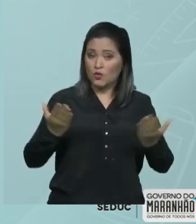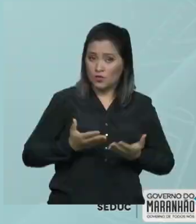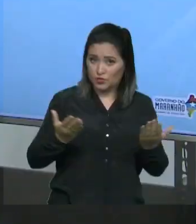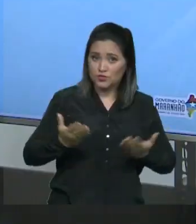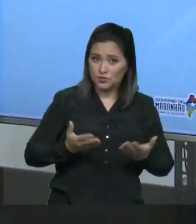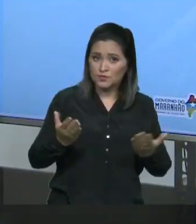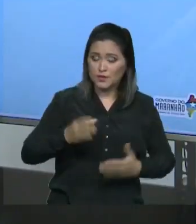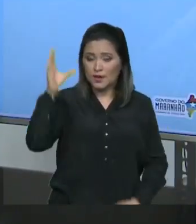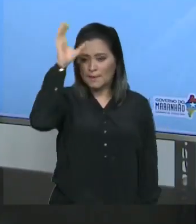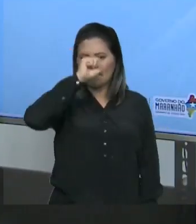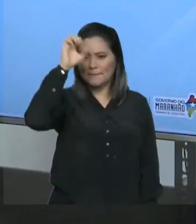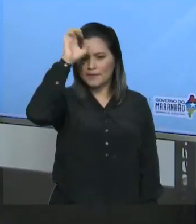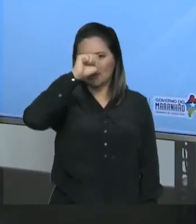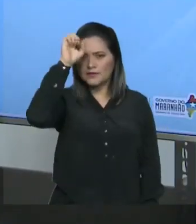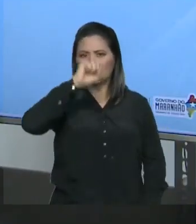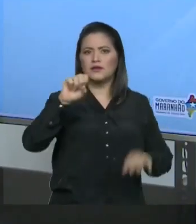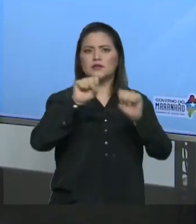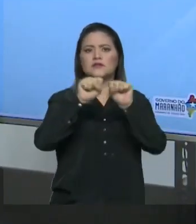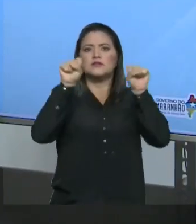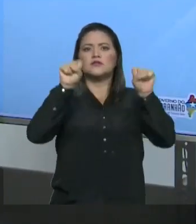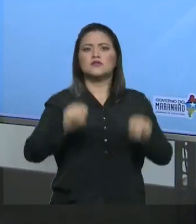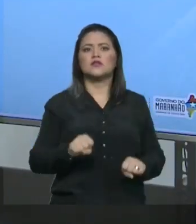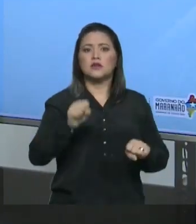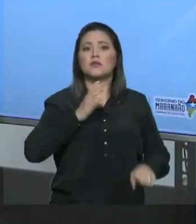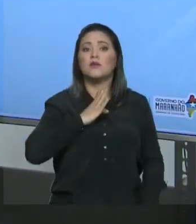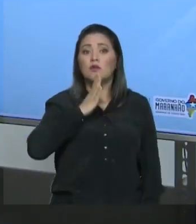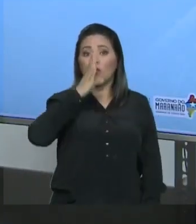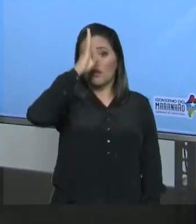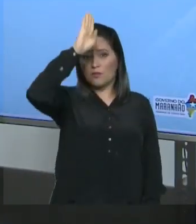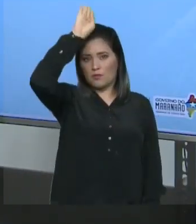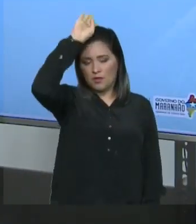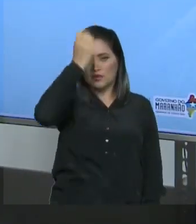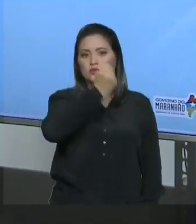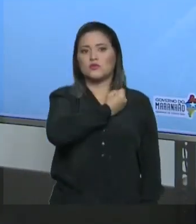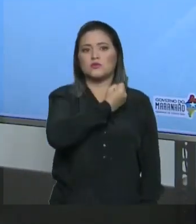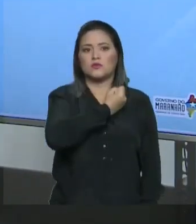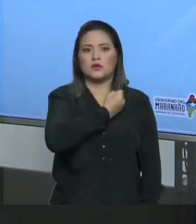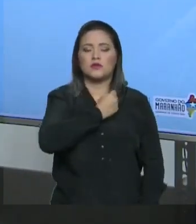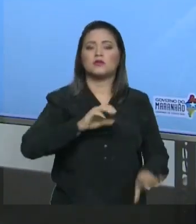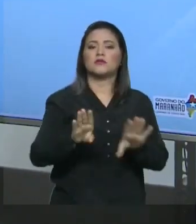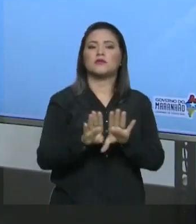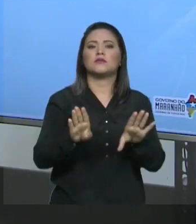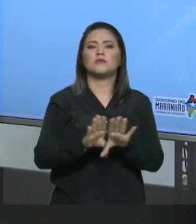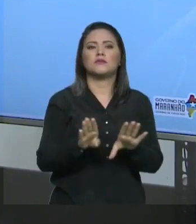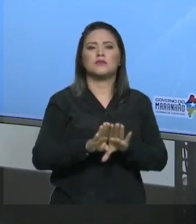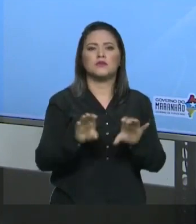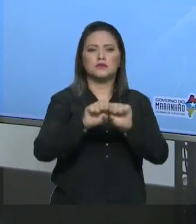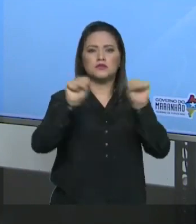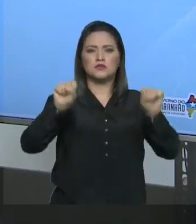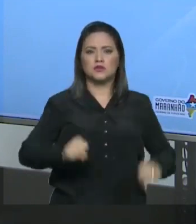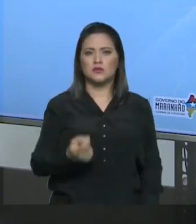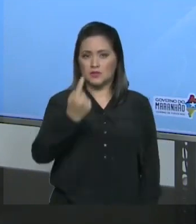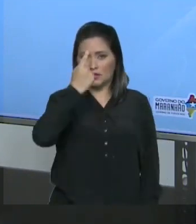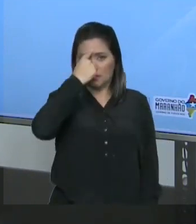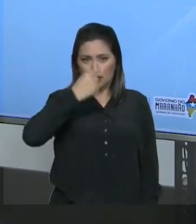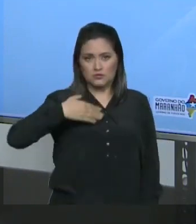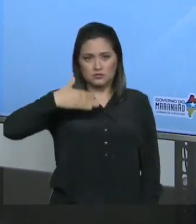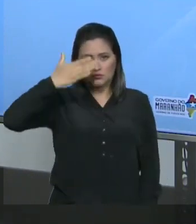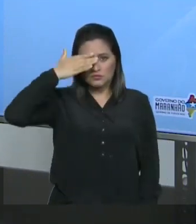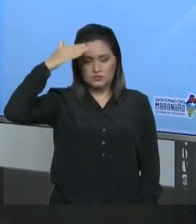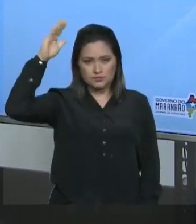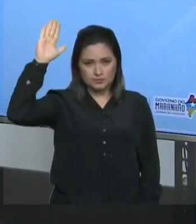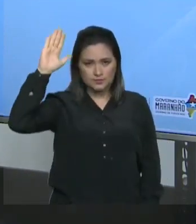trabalhar sistema romano de numeração e sistema indo-arábico de numeração. Por quê?